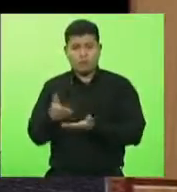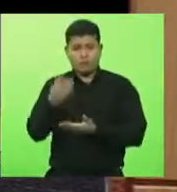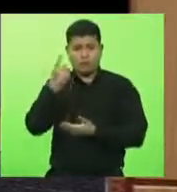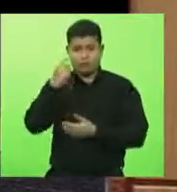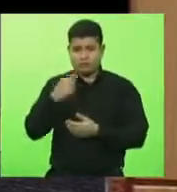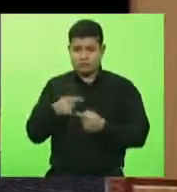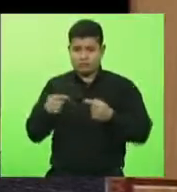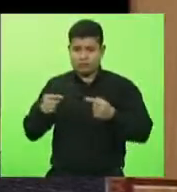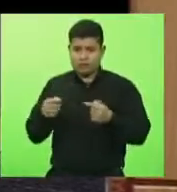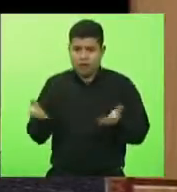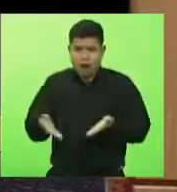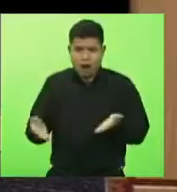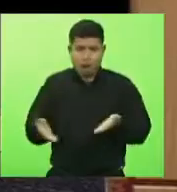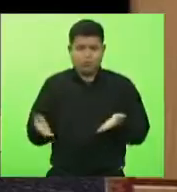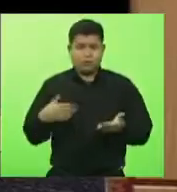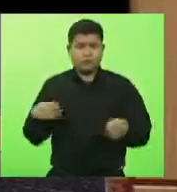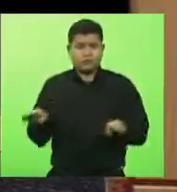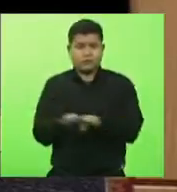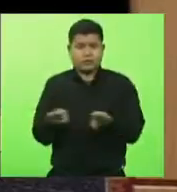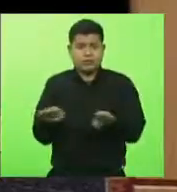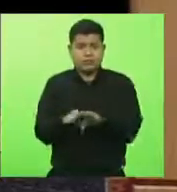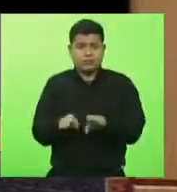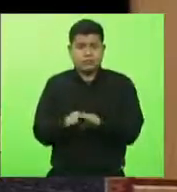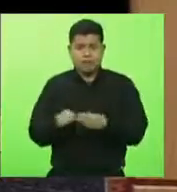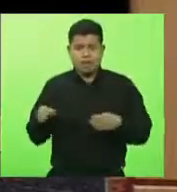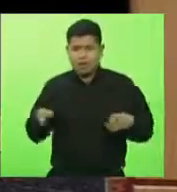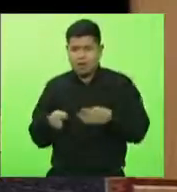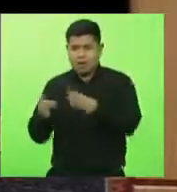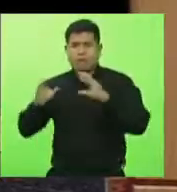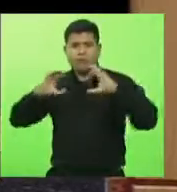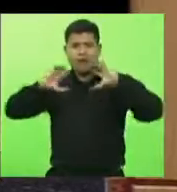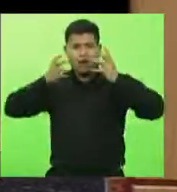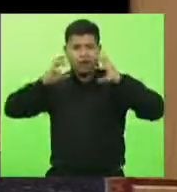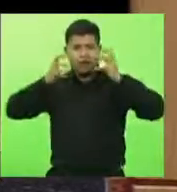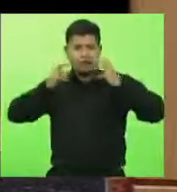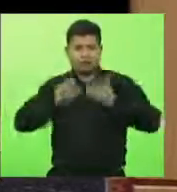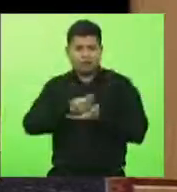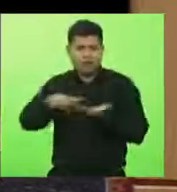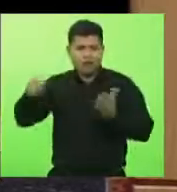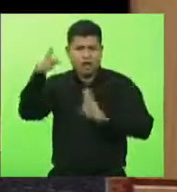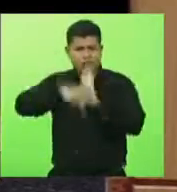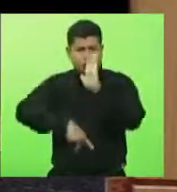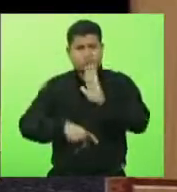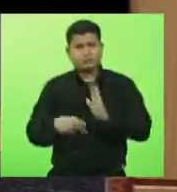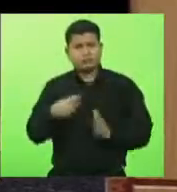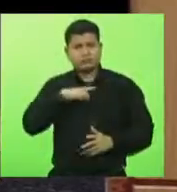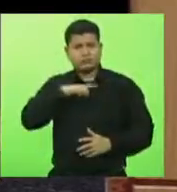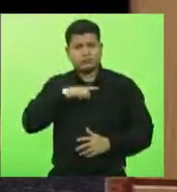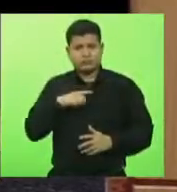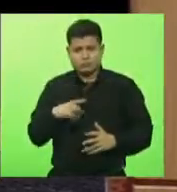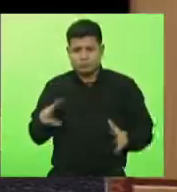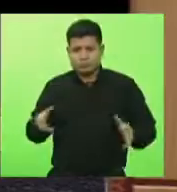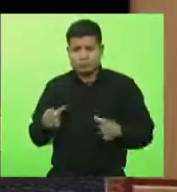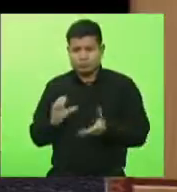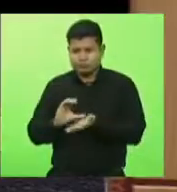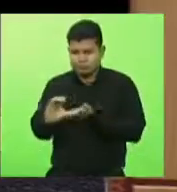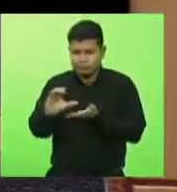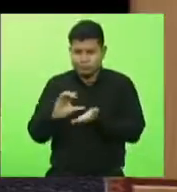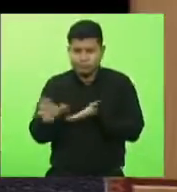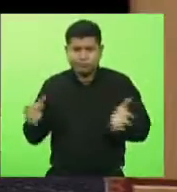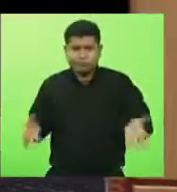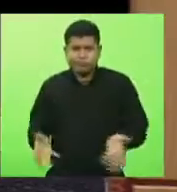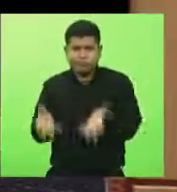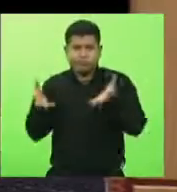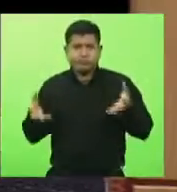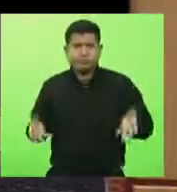a questão da rota do milho, enfim, são vários projetos que vão receber atenção e